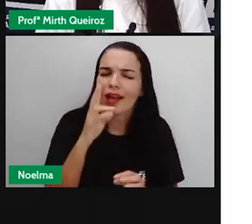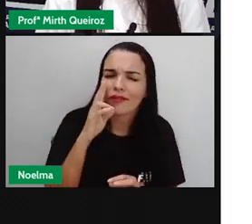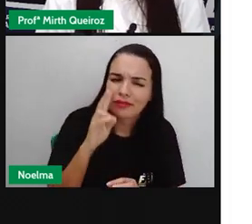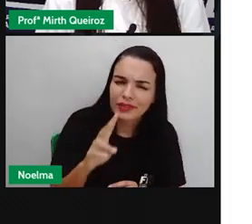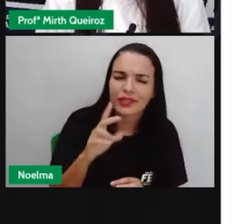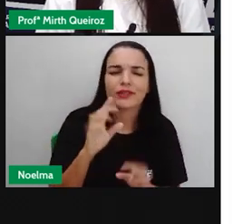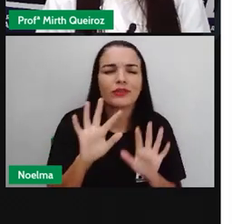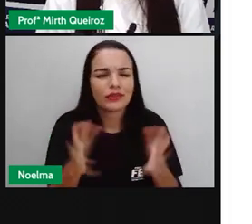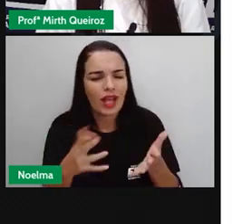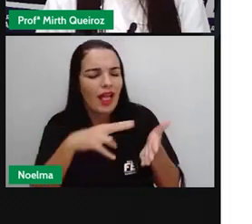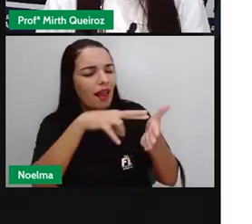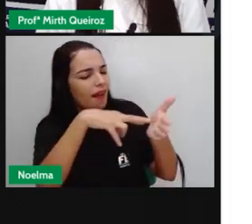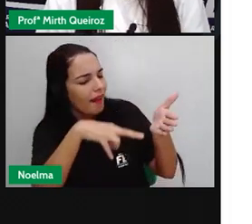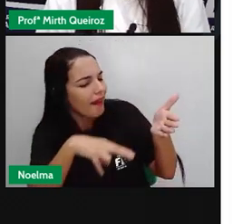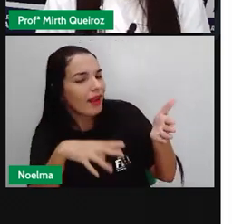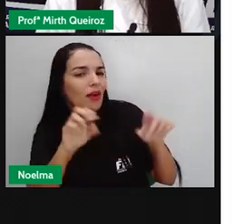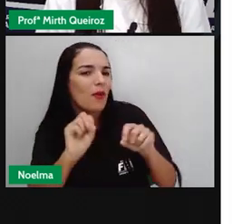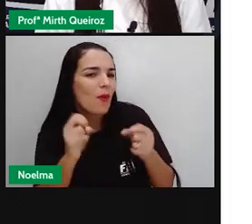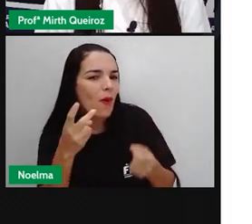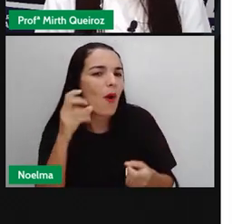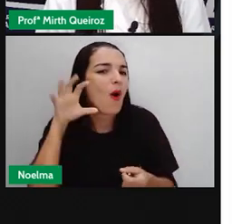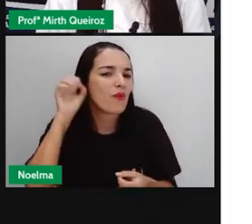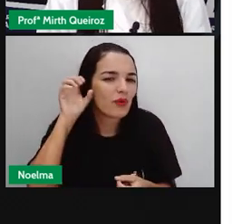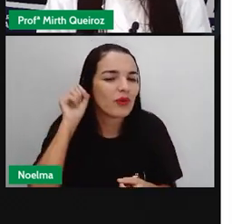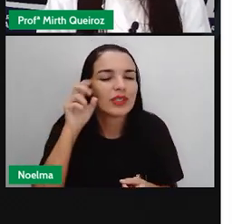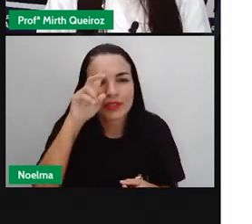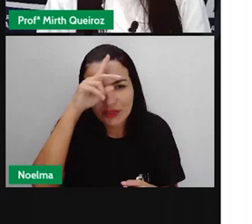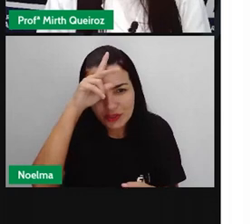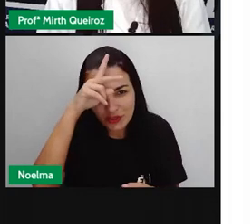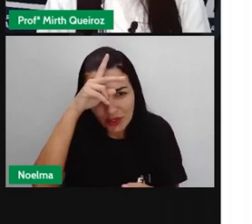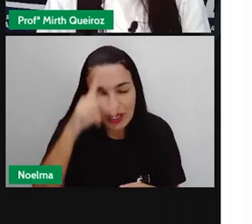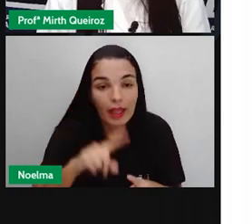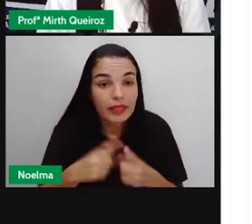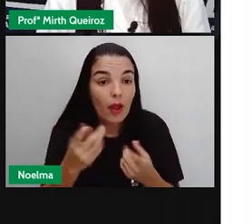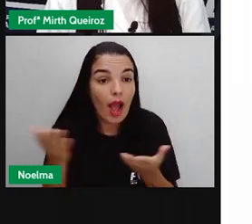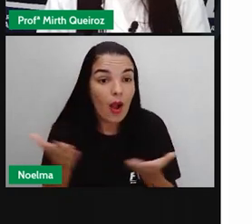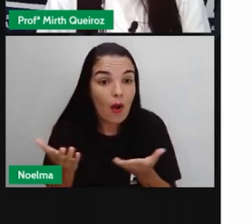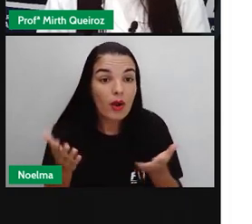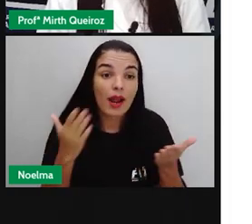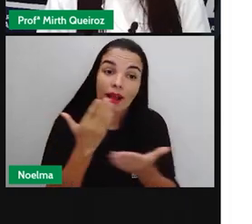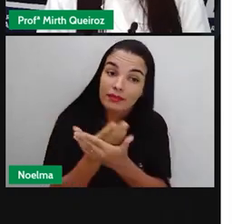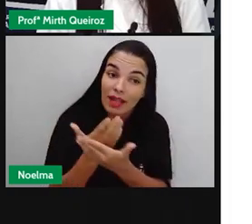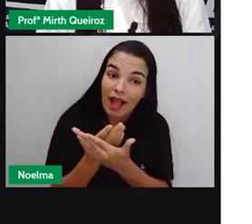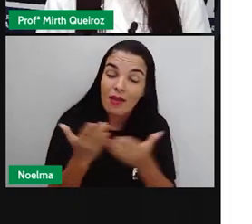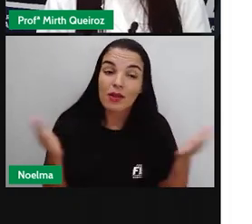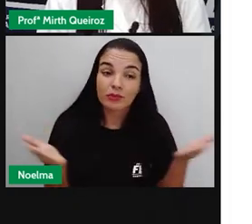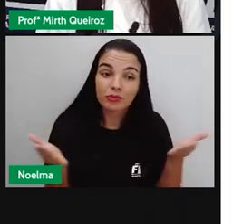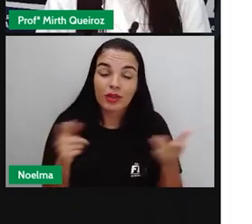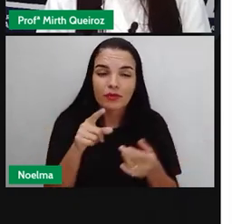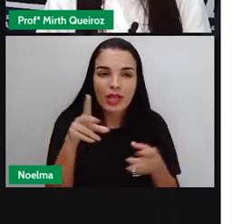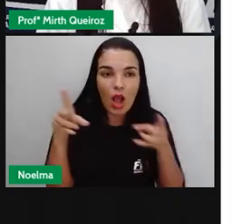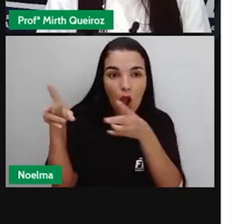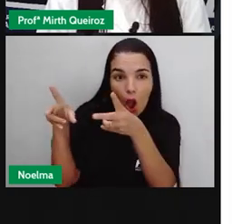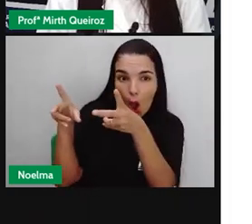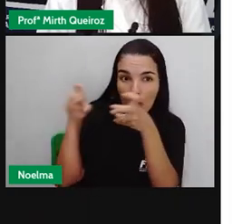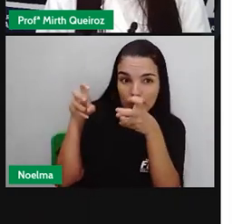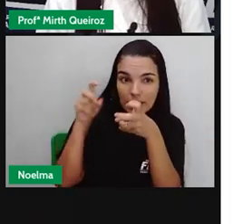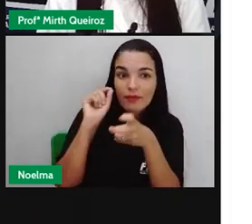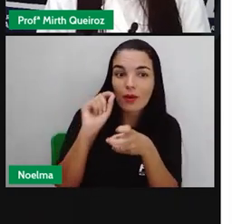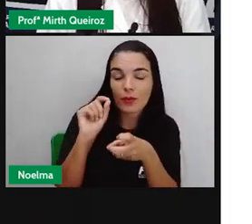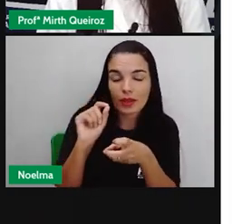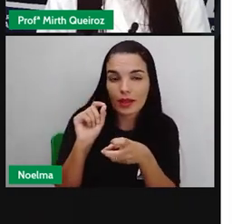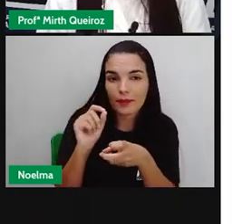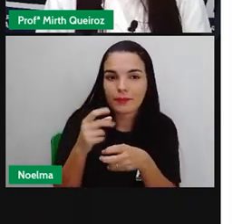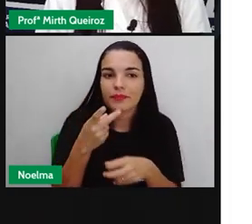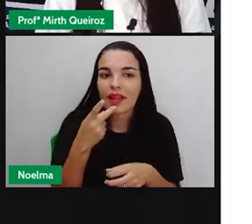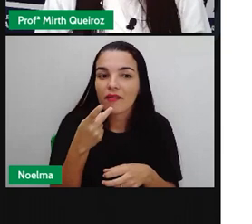devam ter ouvido essa história e nós vamos utilizar essa história na aula de hoje. Observe aí essa fala do